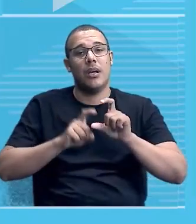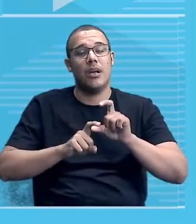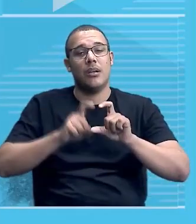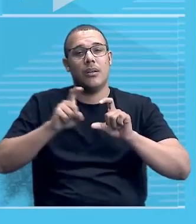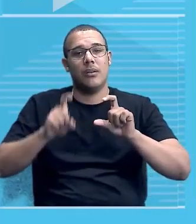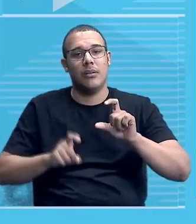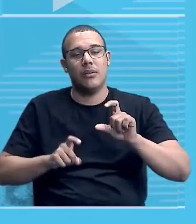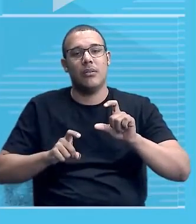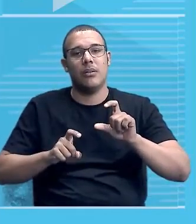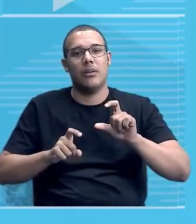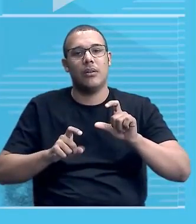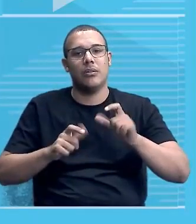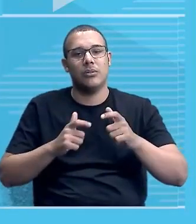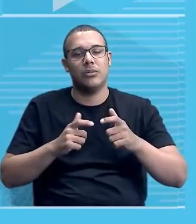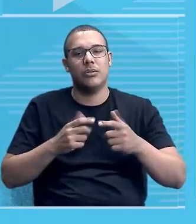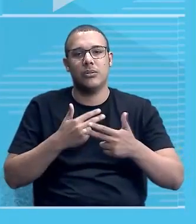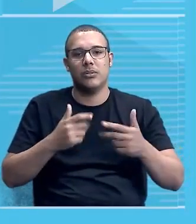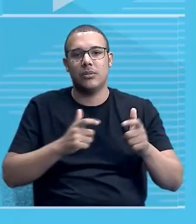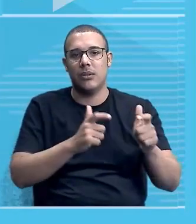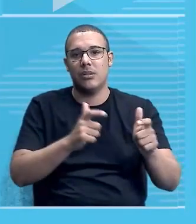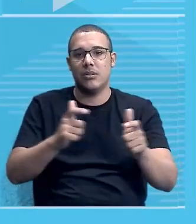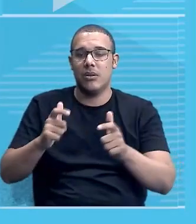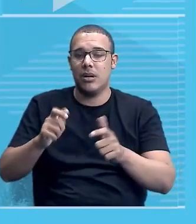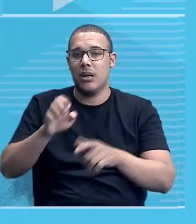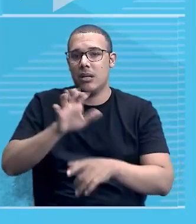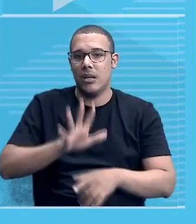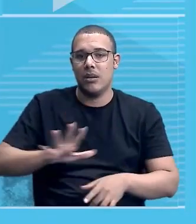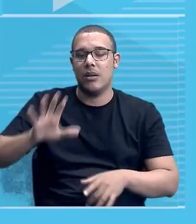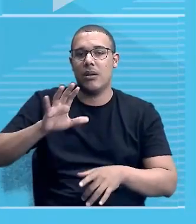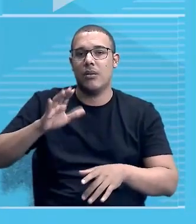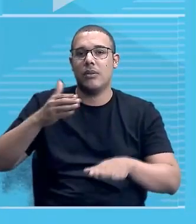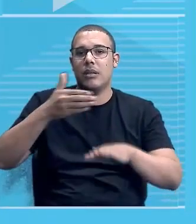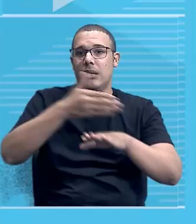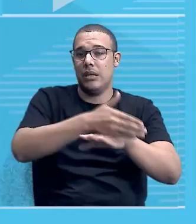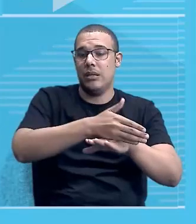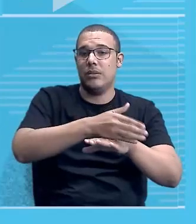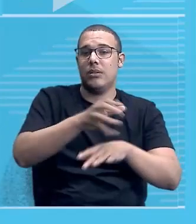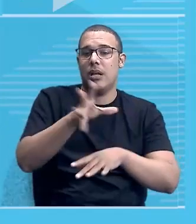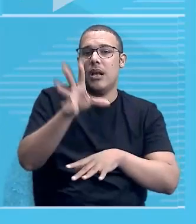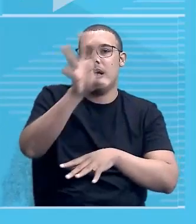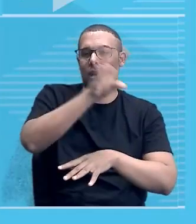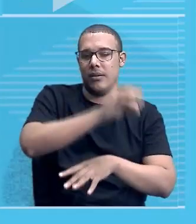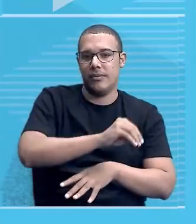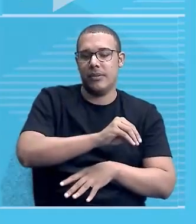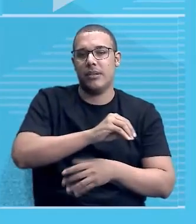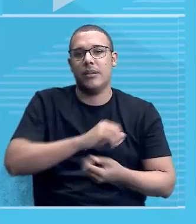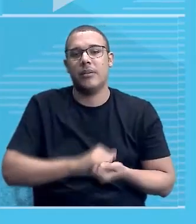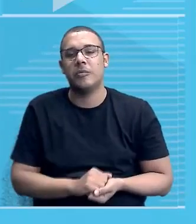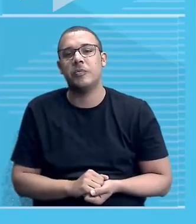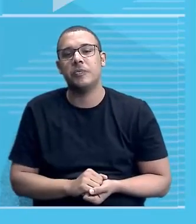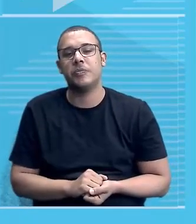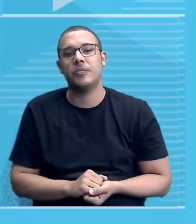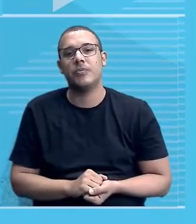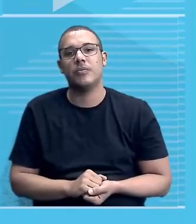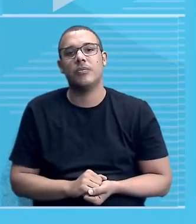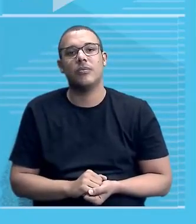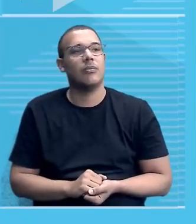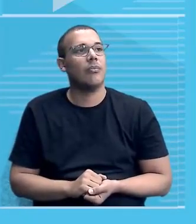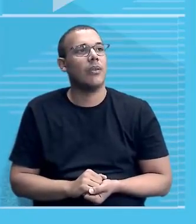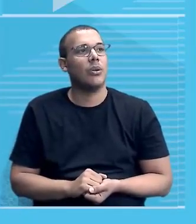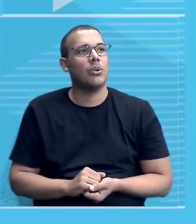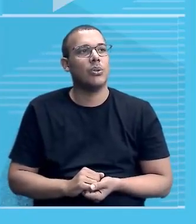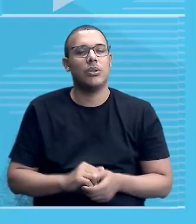dessas colônias europeias na África. E o Sudão?